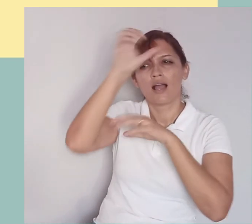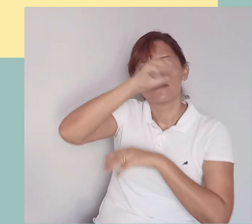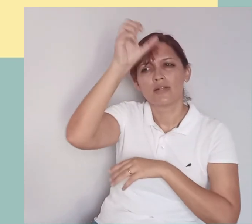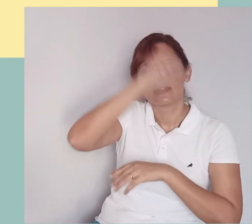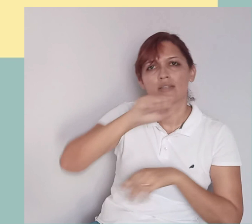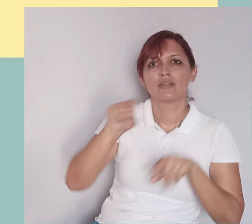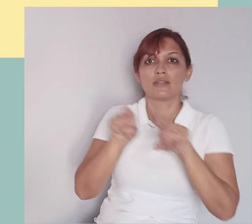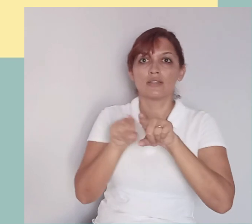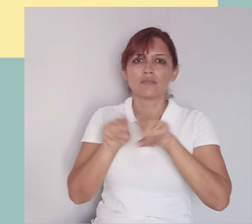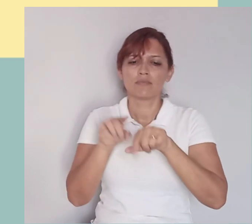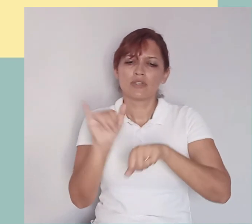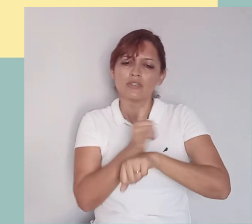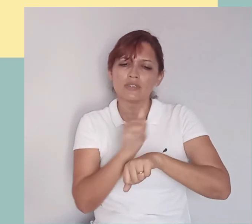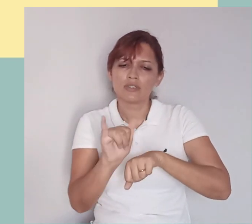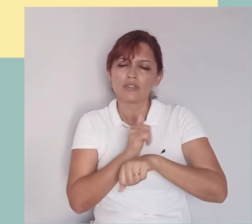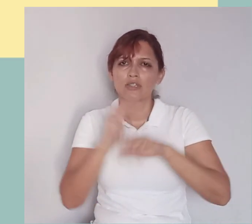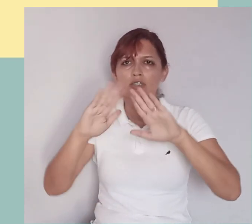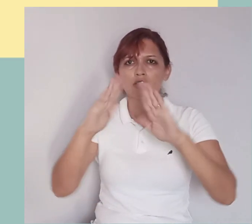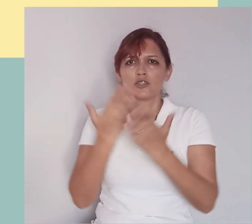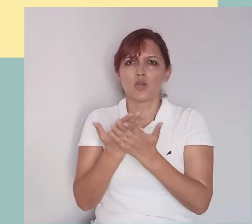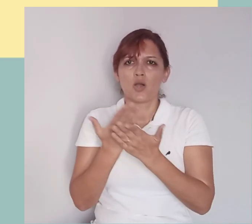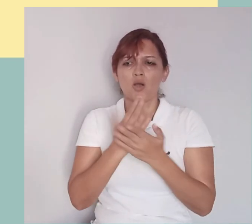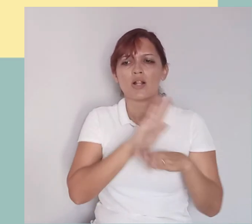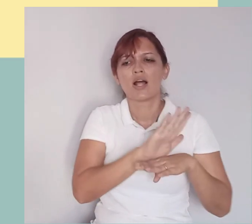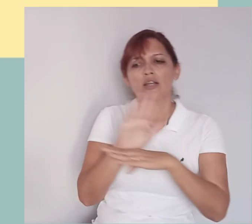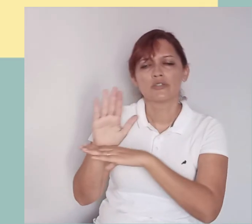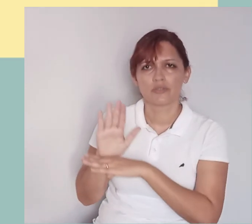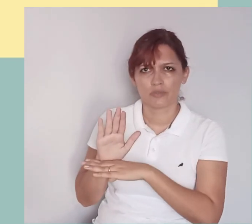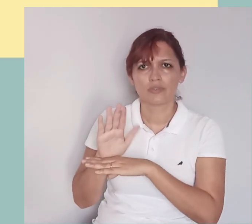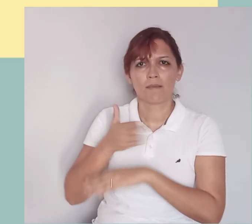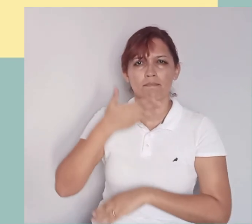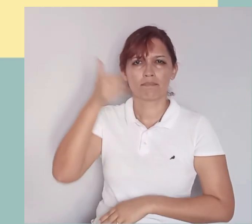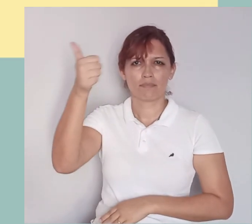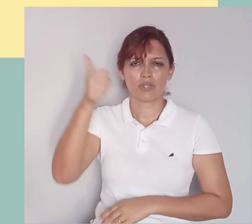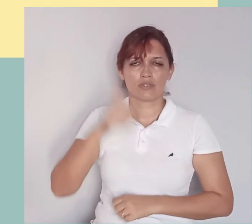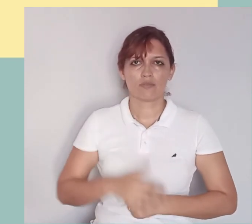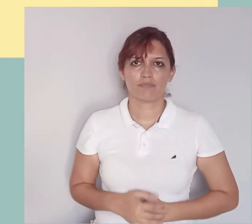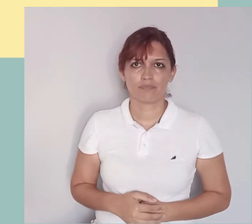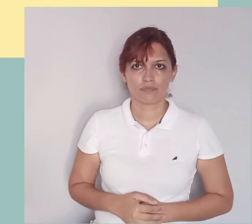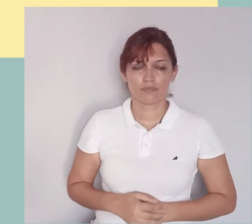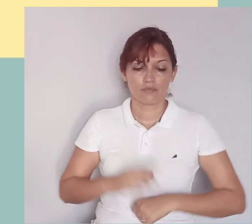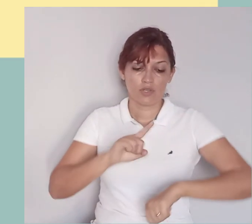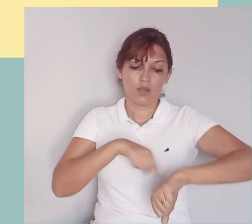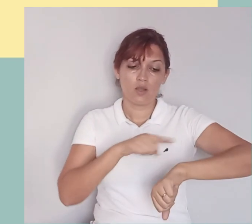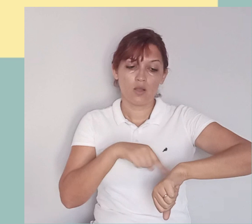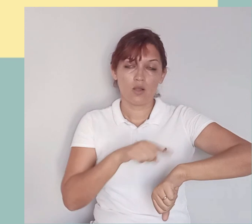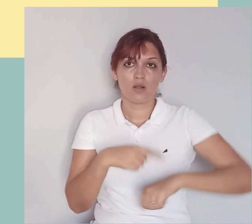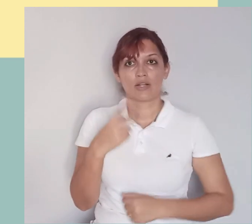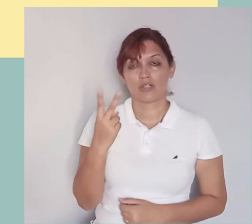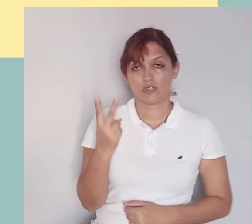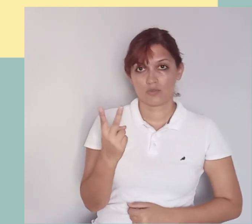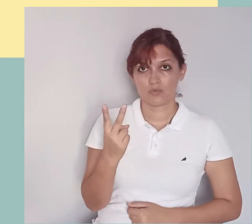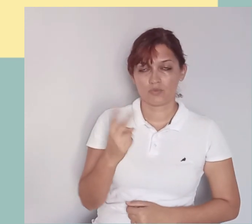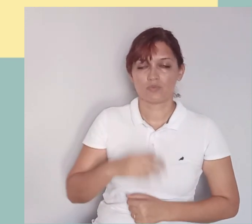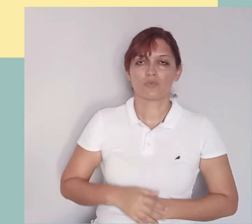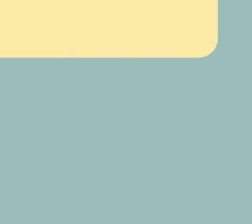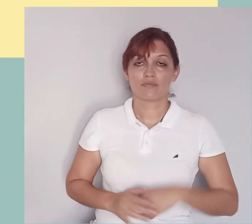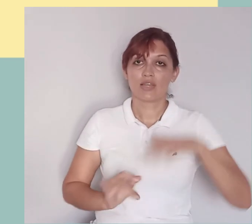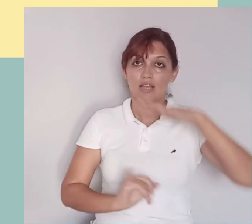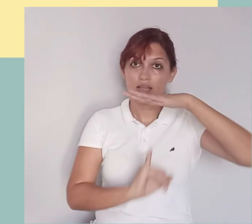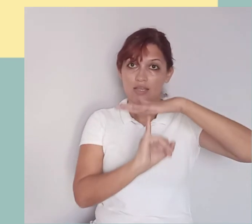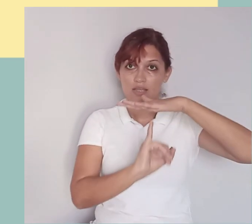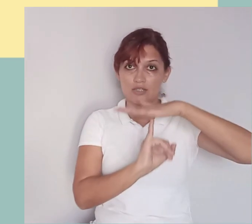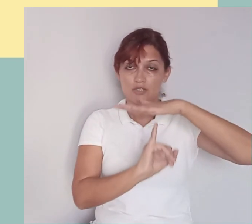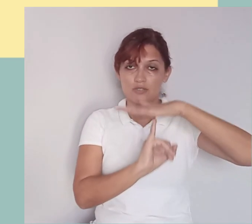propondo reflexão, aprendizado e estratégias para escolas e redes de ensino. Carga horária, duas